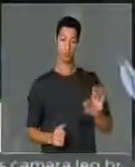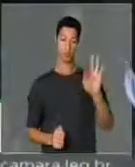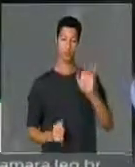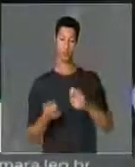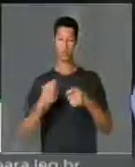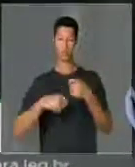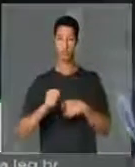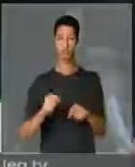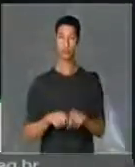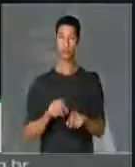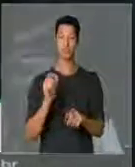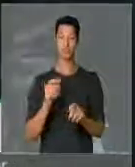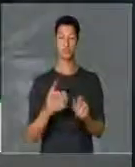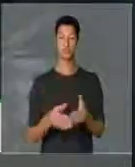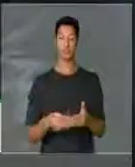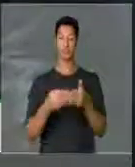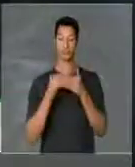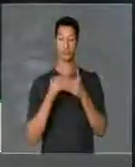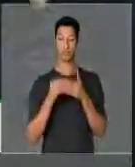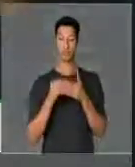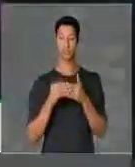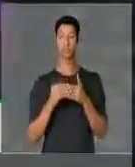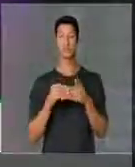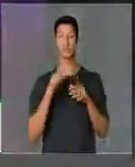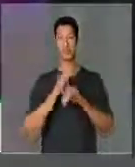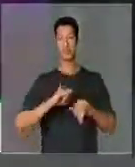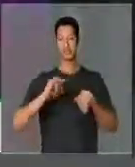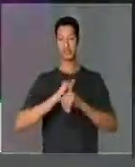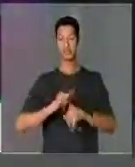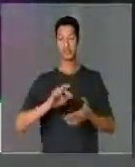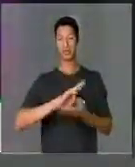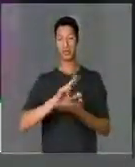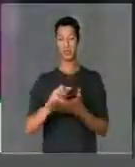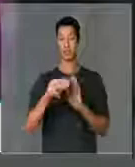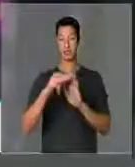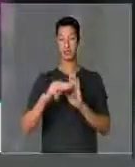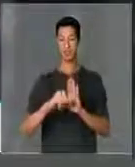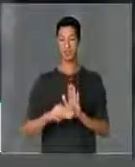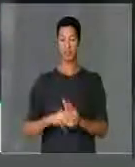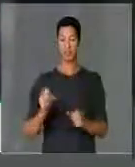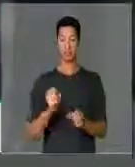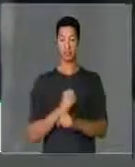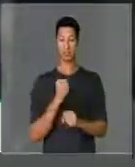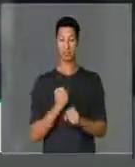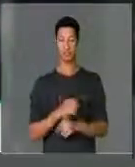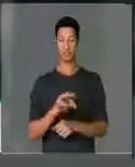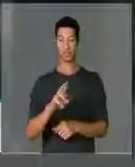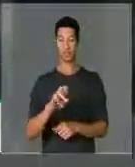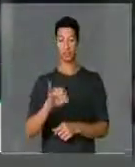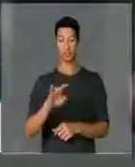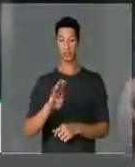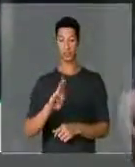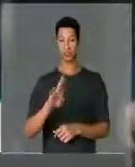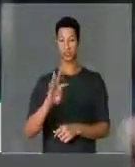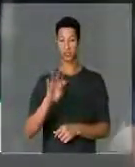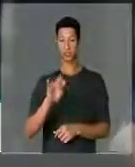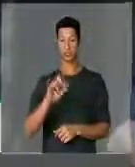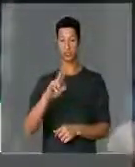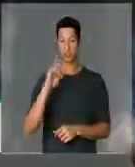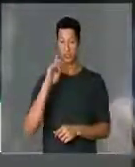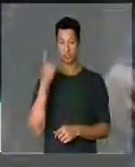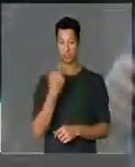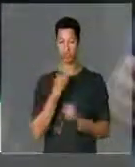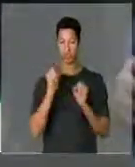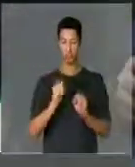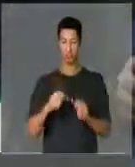Economia, e que trazem, essa campanha traz uma série de medidas de uma reforma tributária progressiva para que